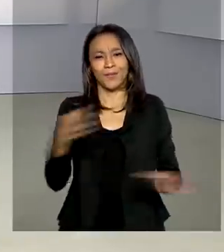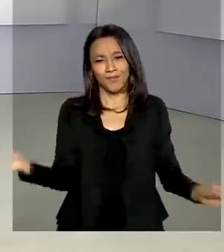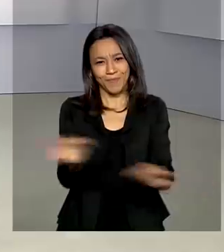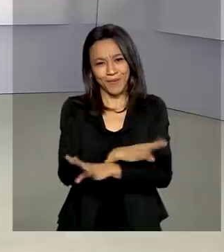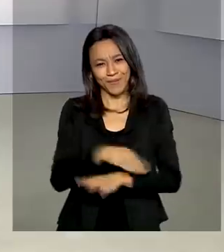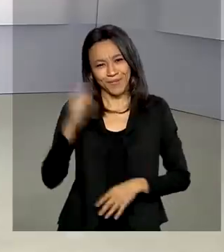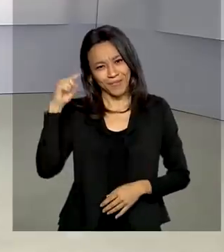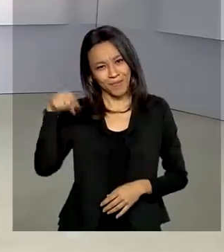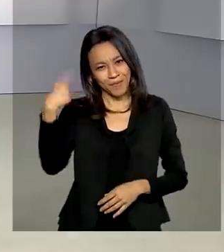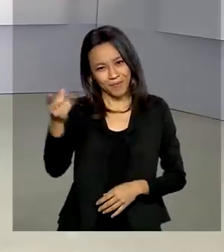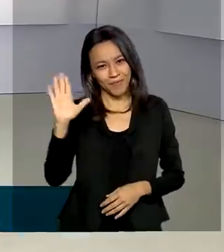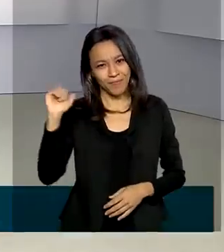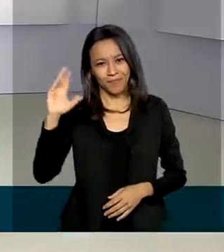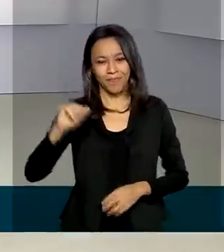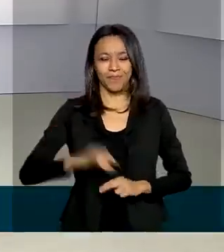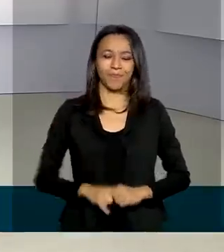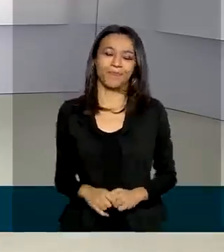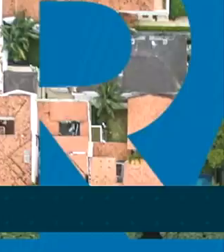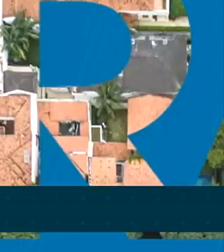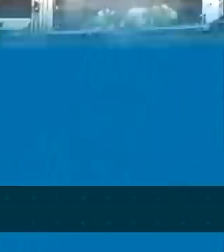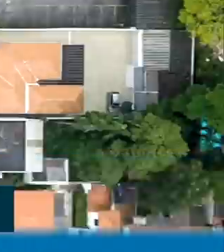aqui. Até a próxima edição. Tchau, tchau.